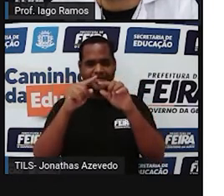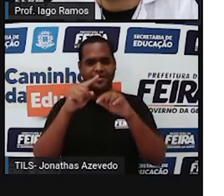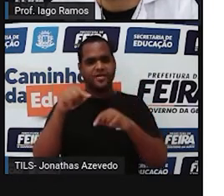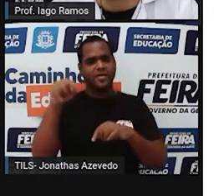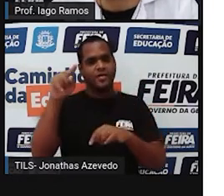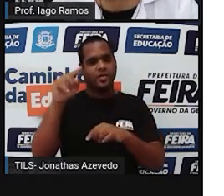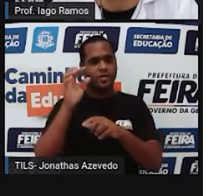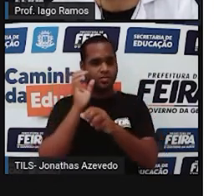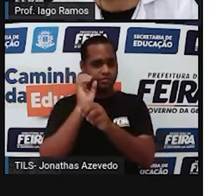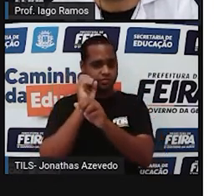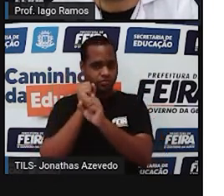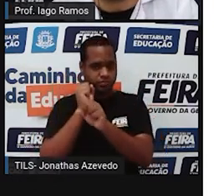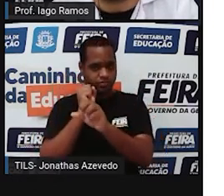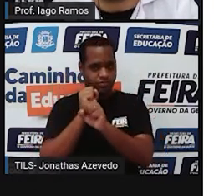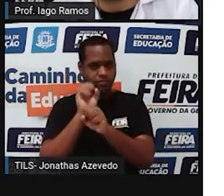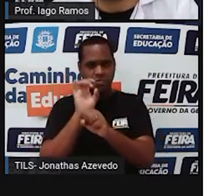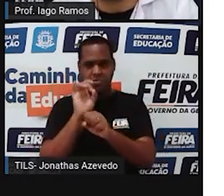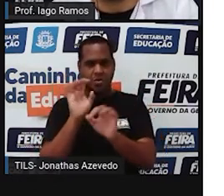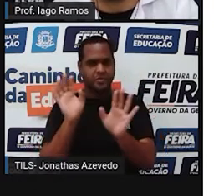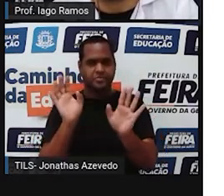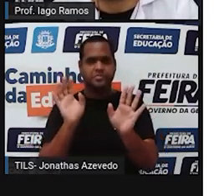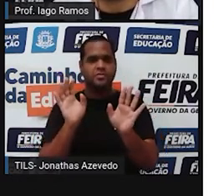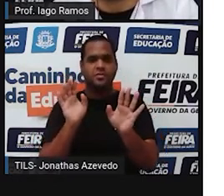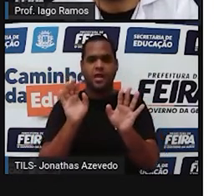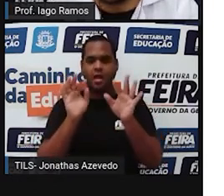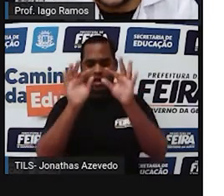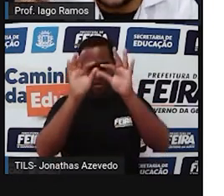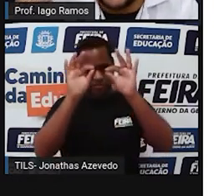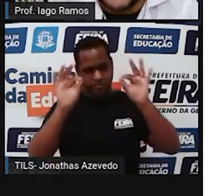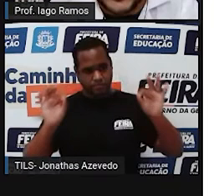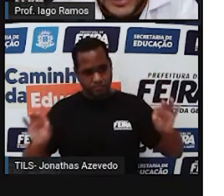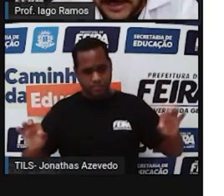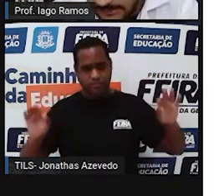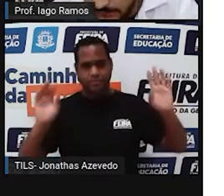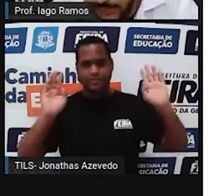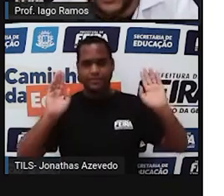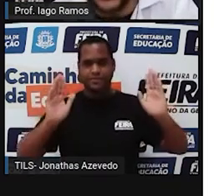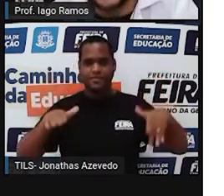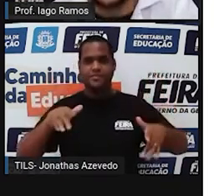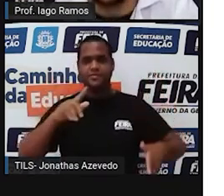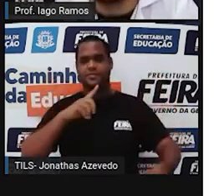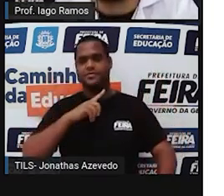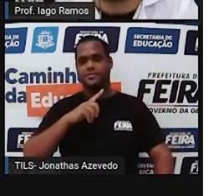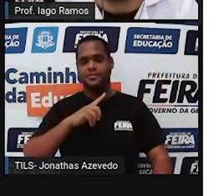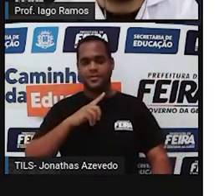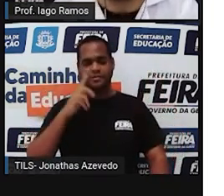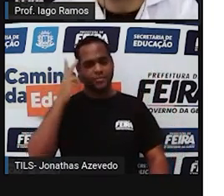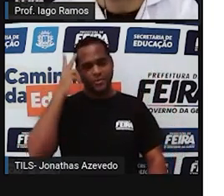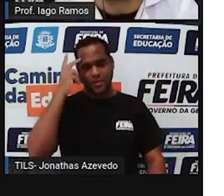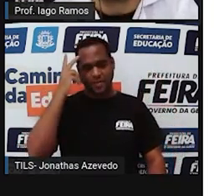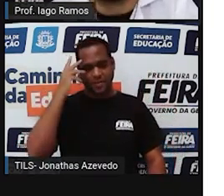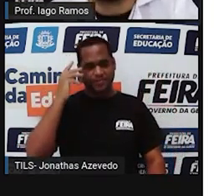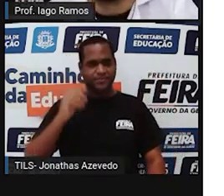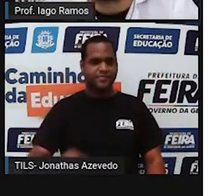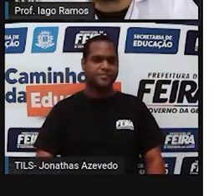então esse é o modelo que a gente tem as duas cordas que já estavam instaladas no poste tá?